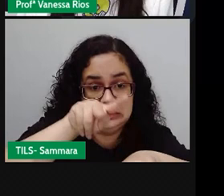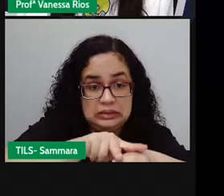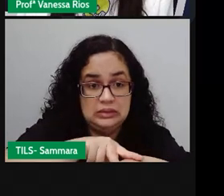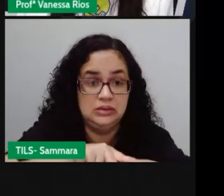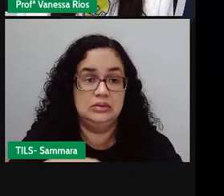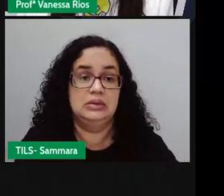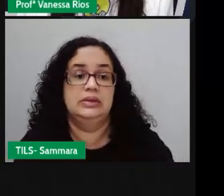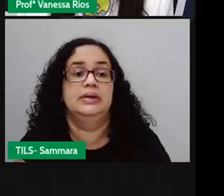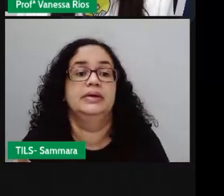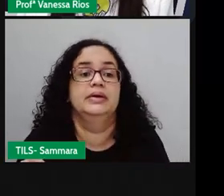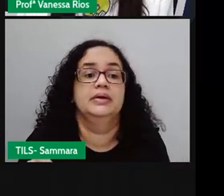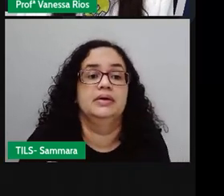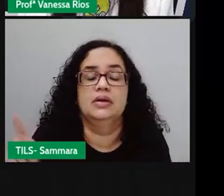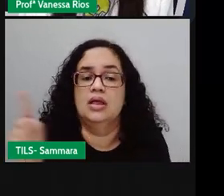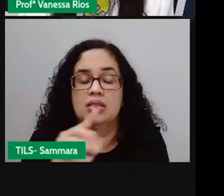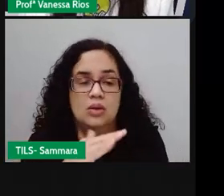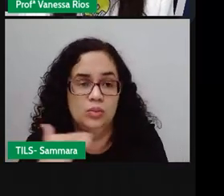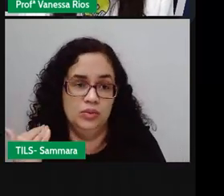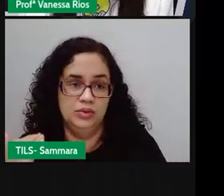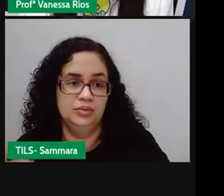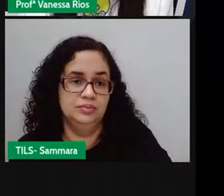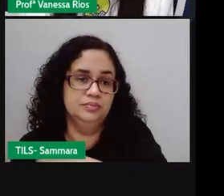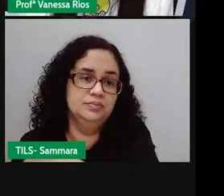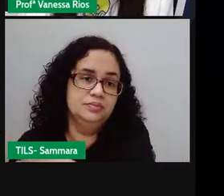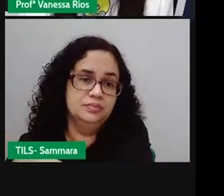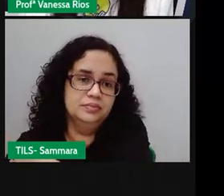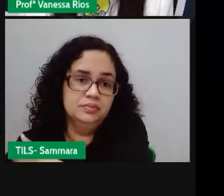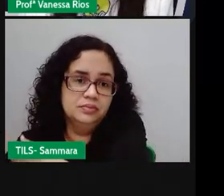despedaçou, mas ele não morreu.